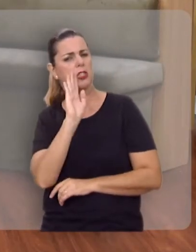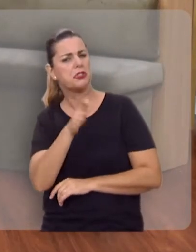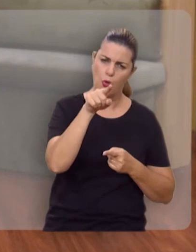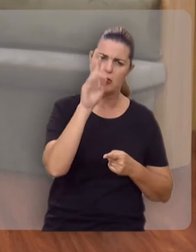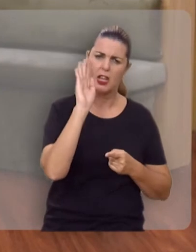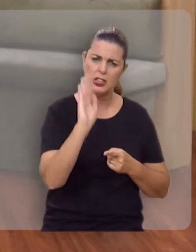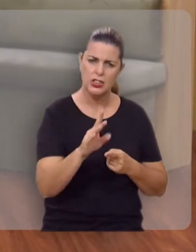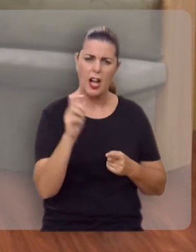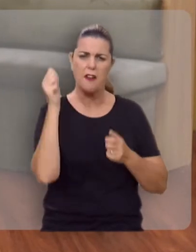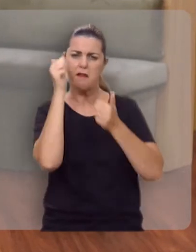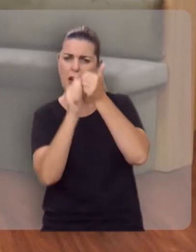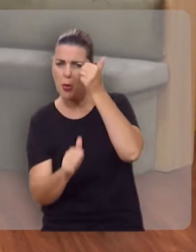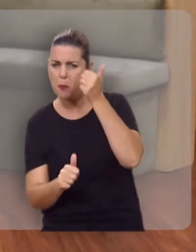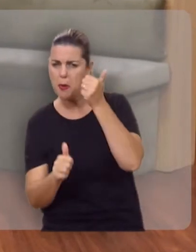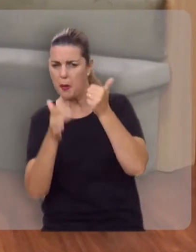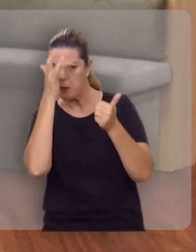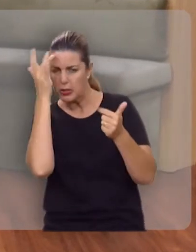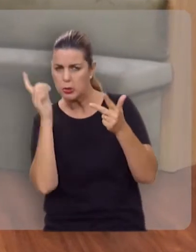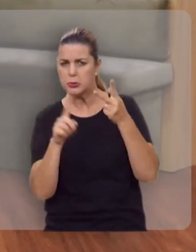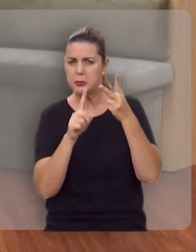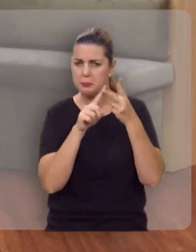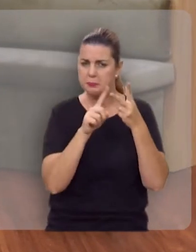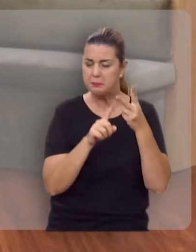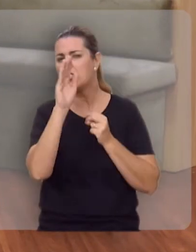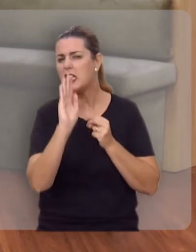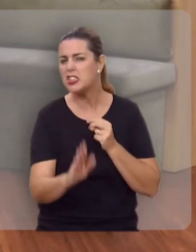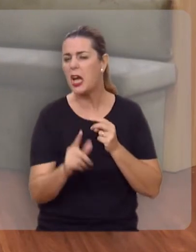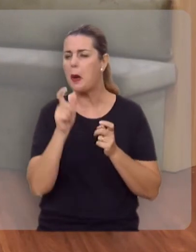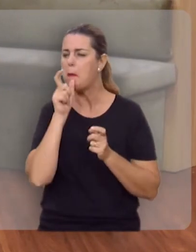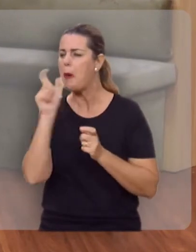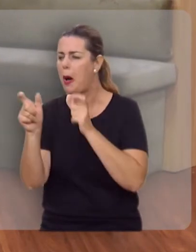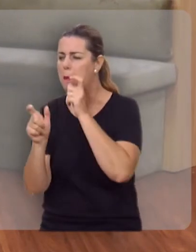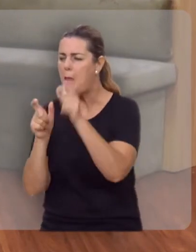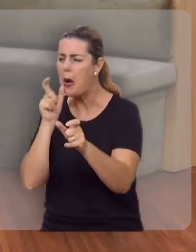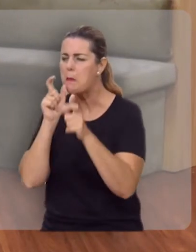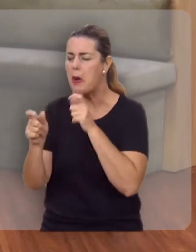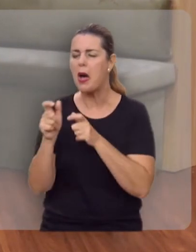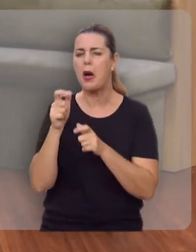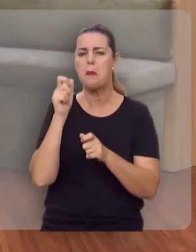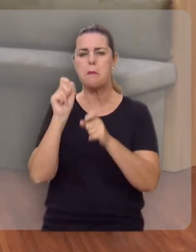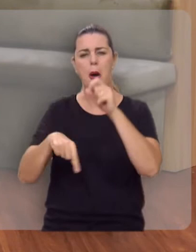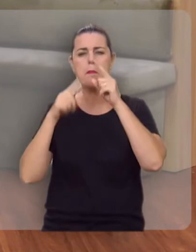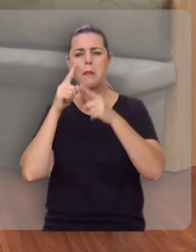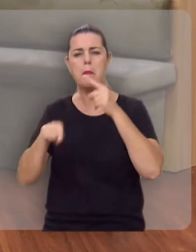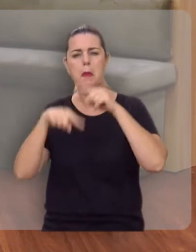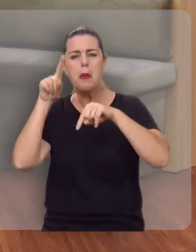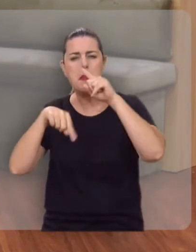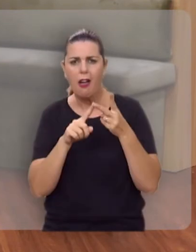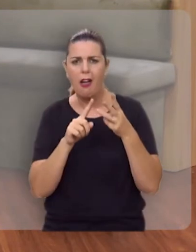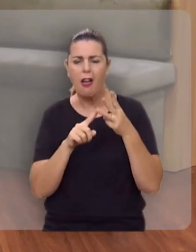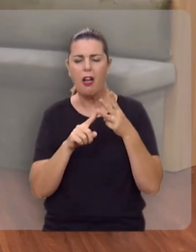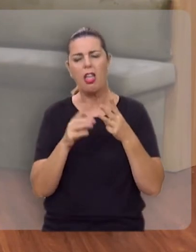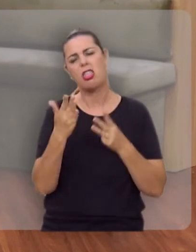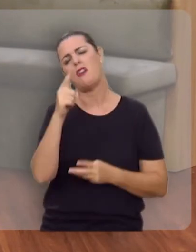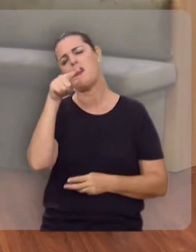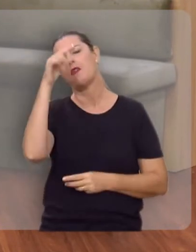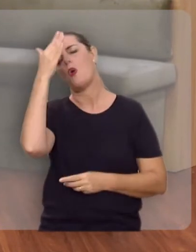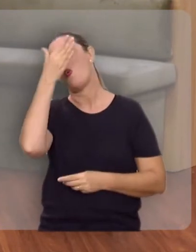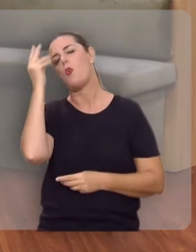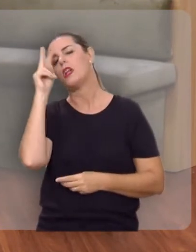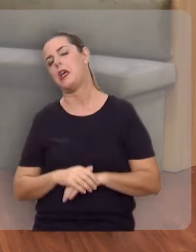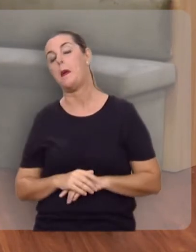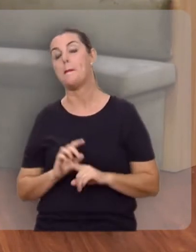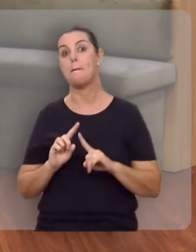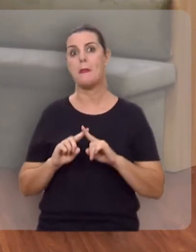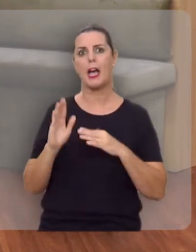mentiu alguma vez? Você já falou mal dos outros alguma vez? Você já xingou palavrões alguma vez? Talvez você nem se